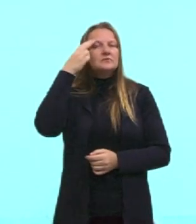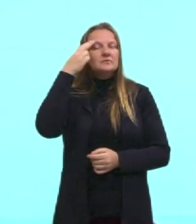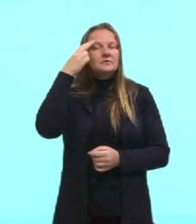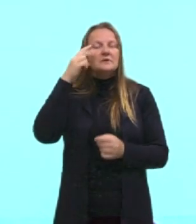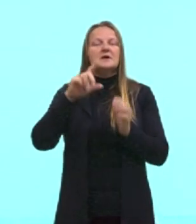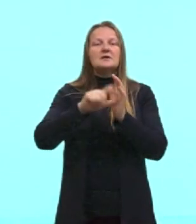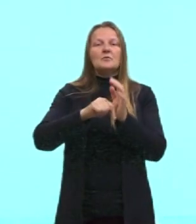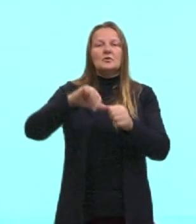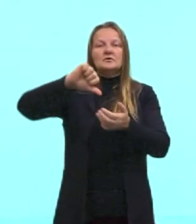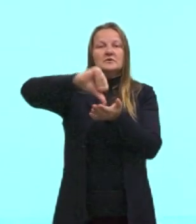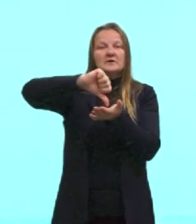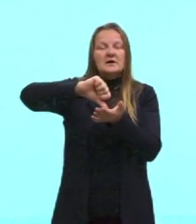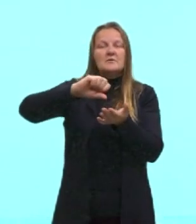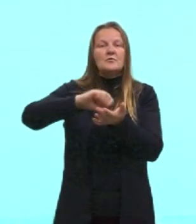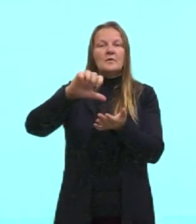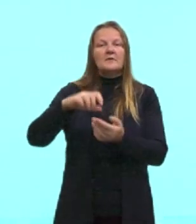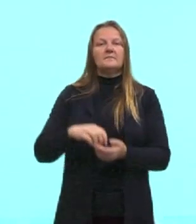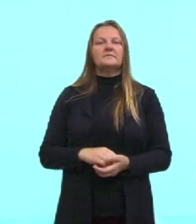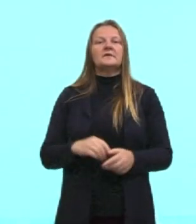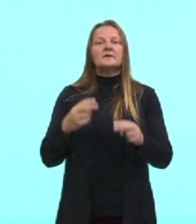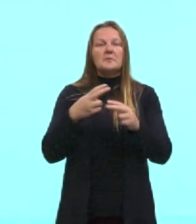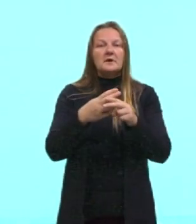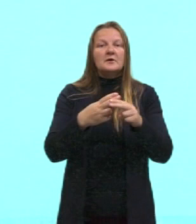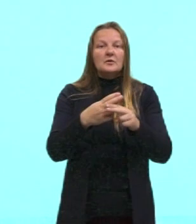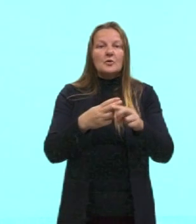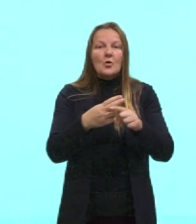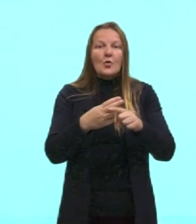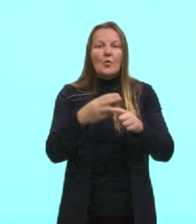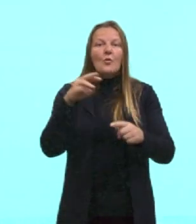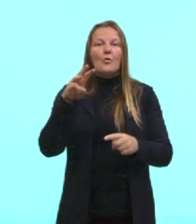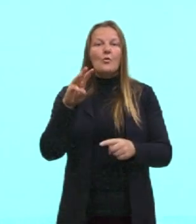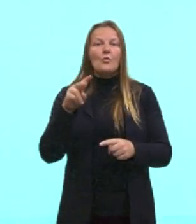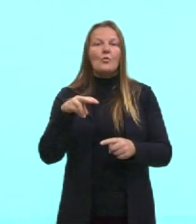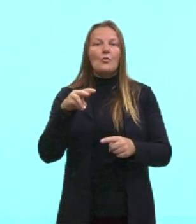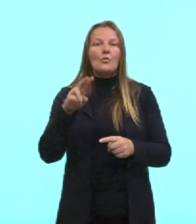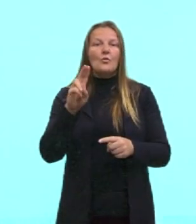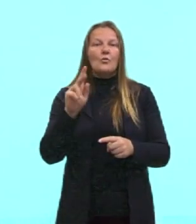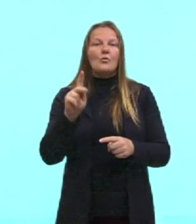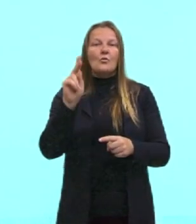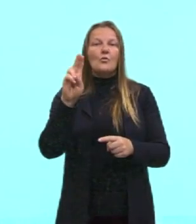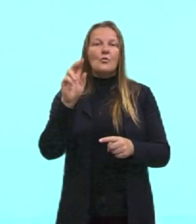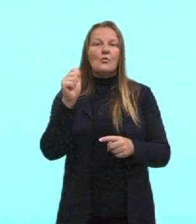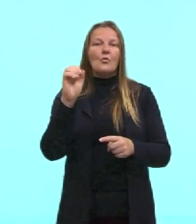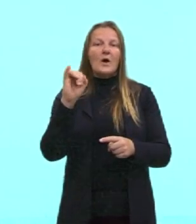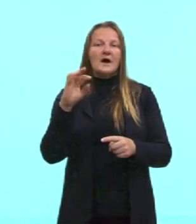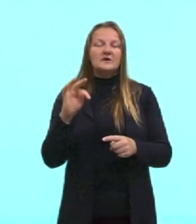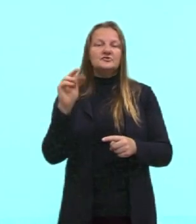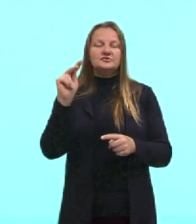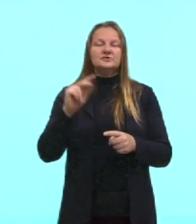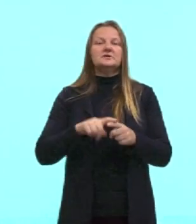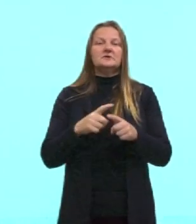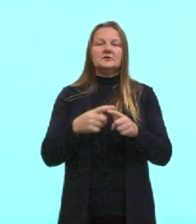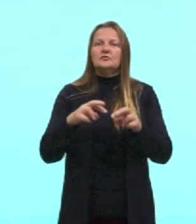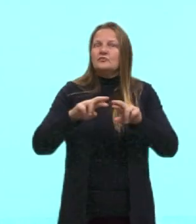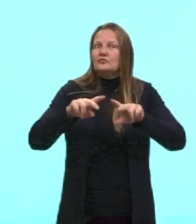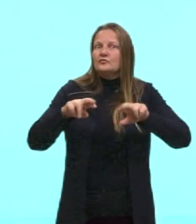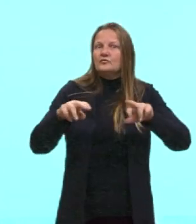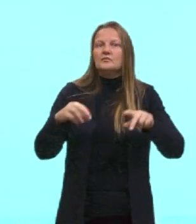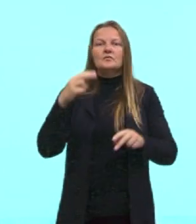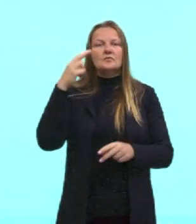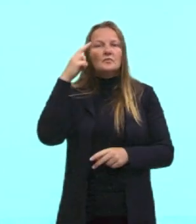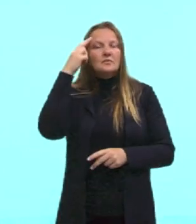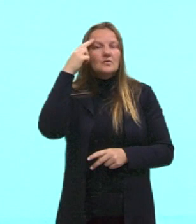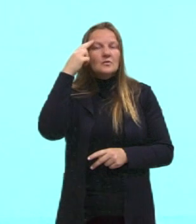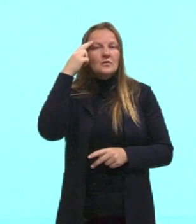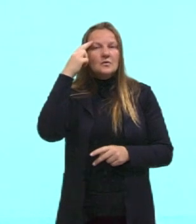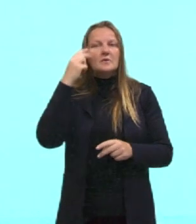Iraque, Kuwait, os Emirados Árabes Unidos, né, entre outros. Mas tu vê que a maioria dos